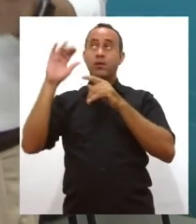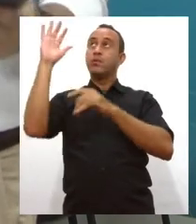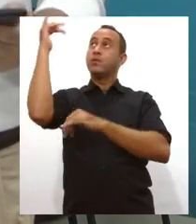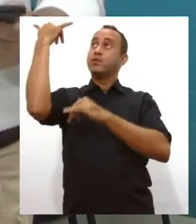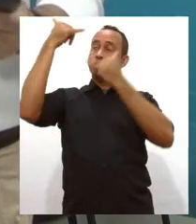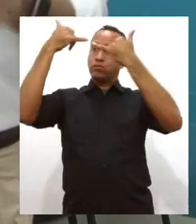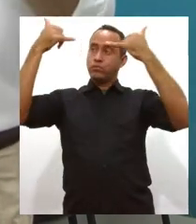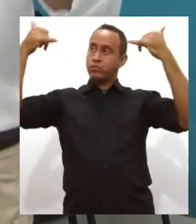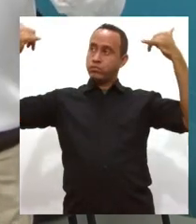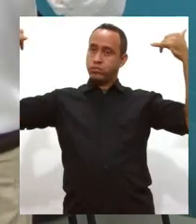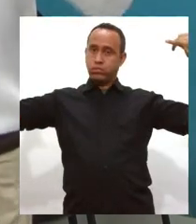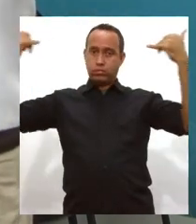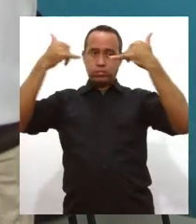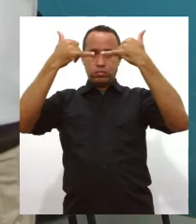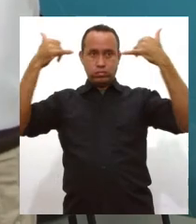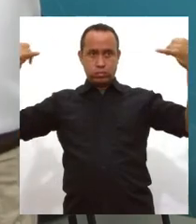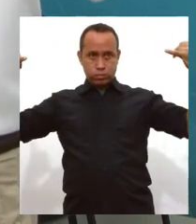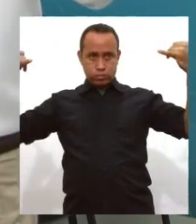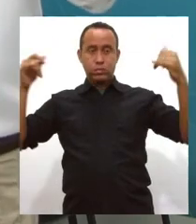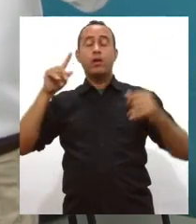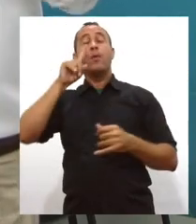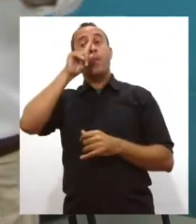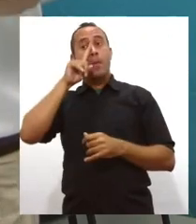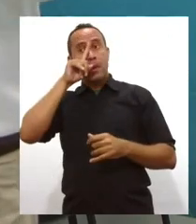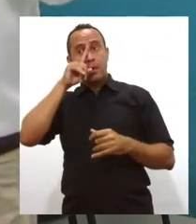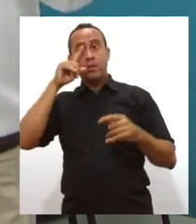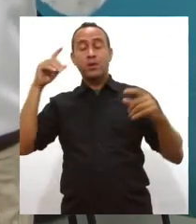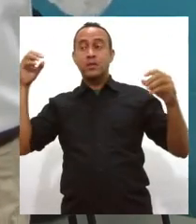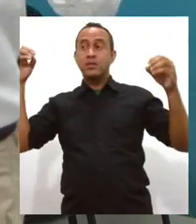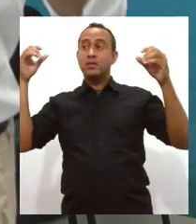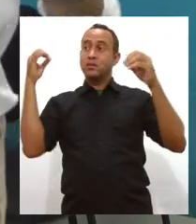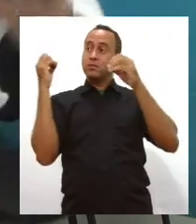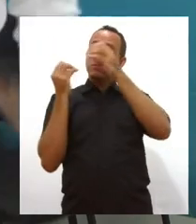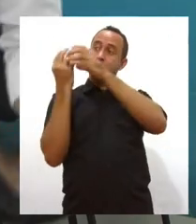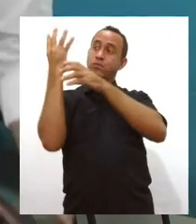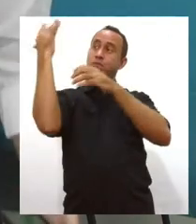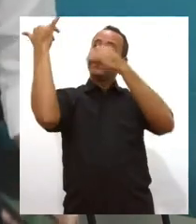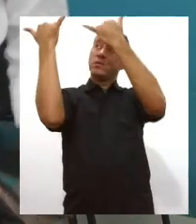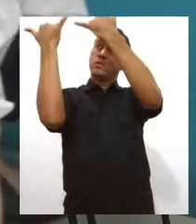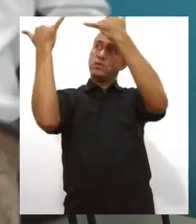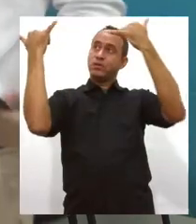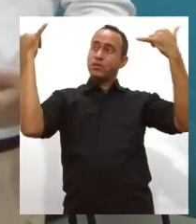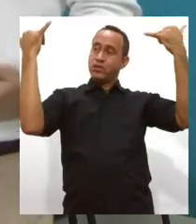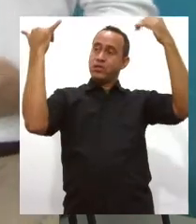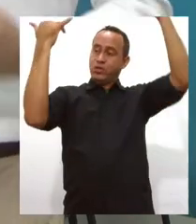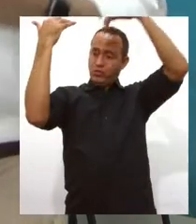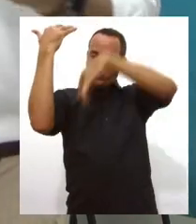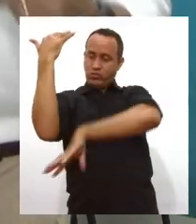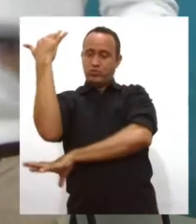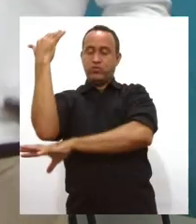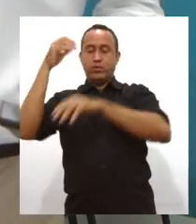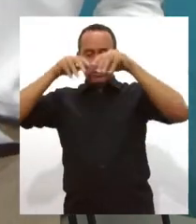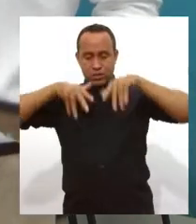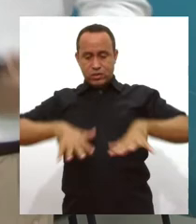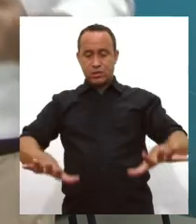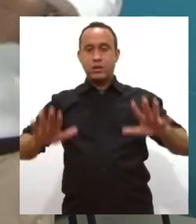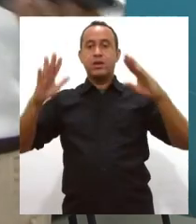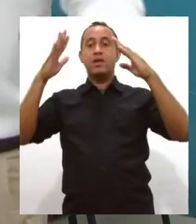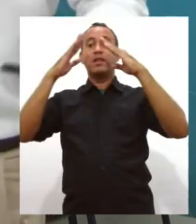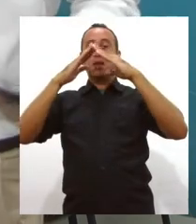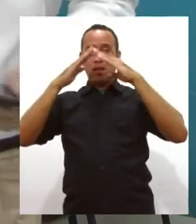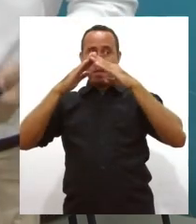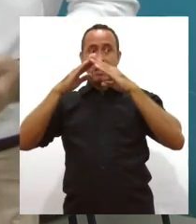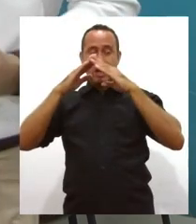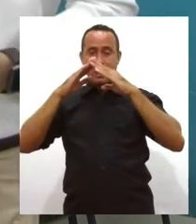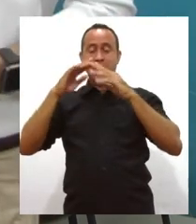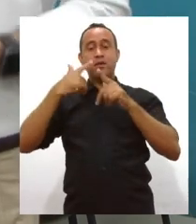E é um risco muito grande, porque encostando a rede elétrica, ela pode trazer, inclusive, uma descarga elétrica para dentro da sua propriedade, para dentro da sua casa, e trazer